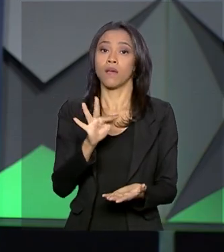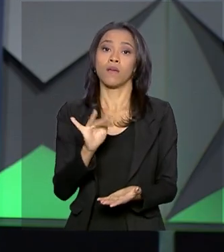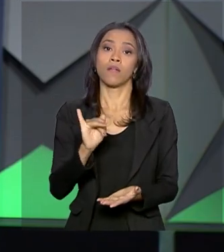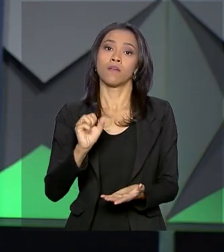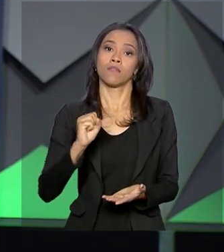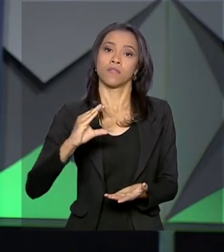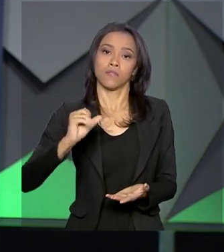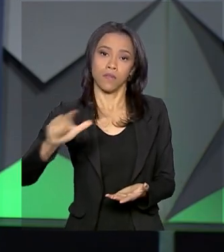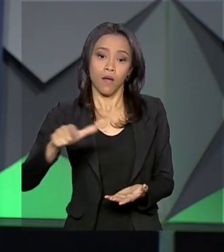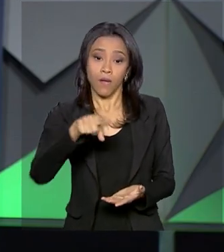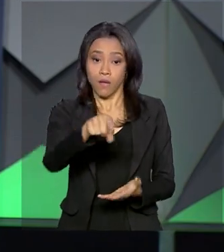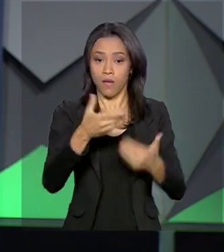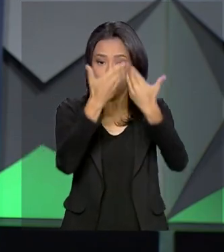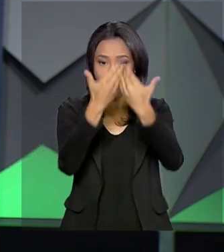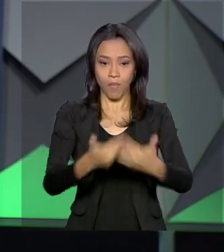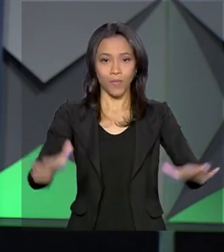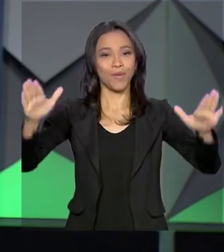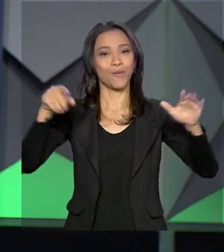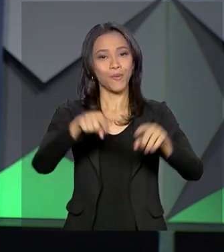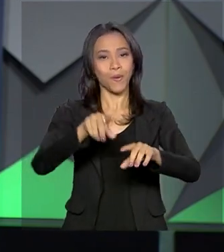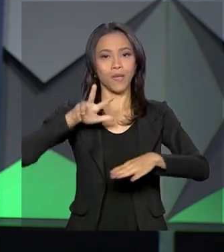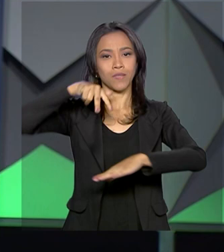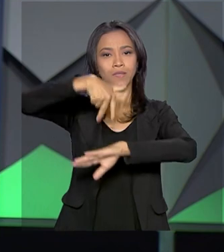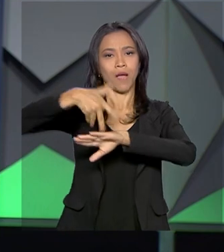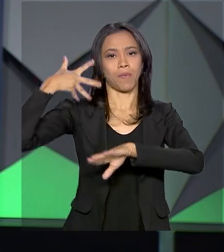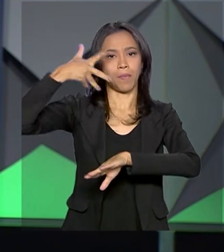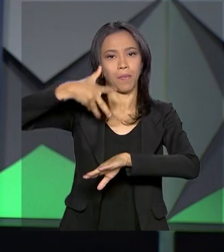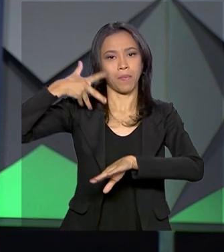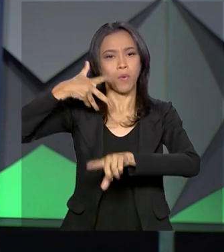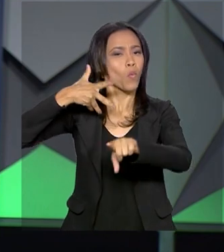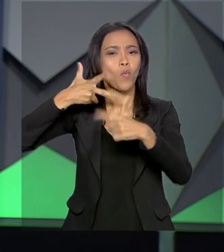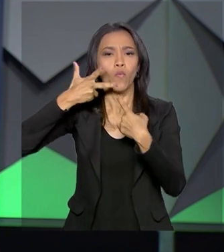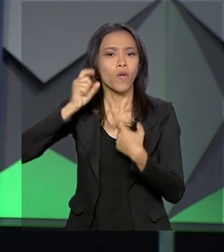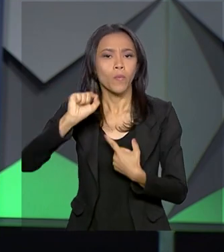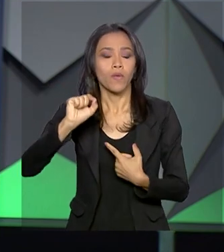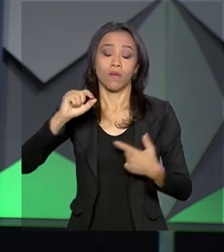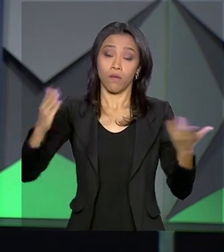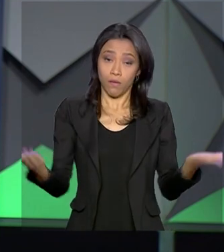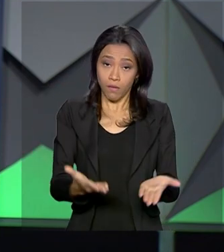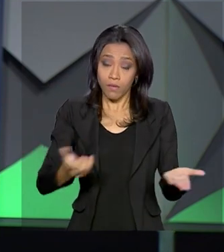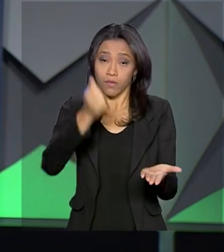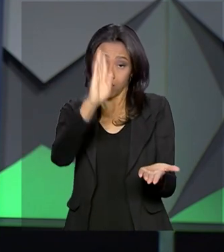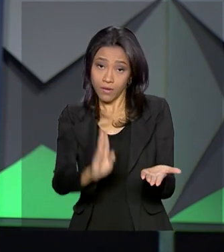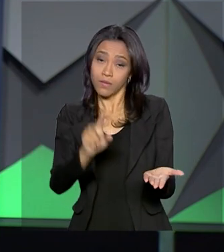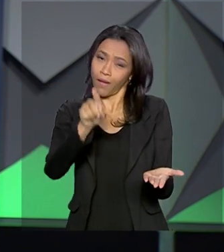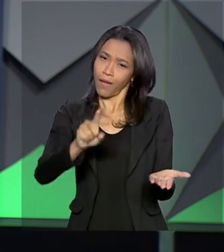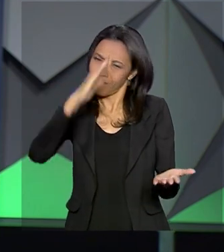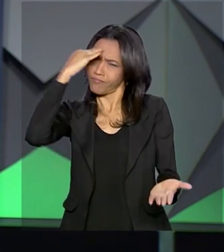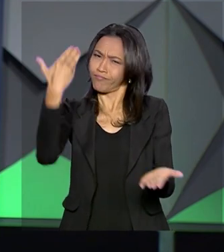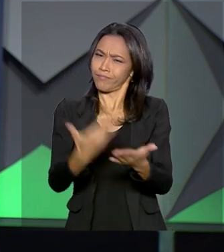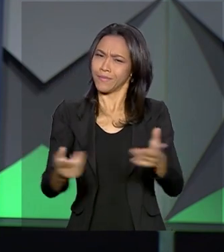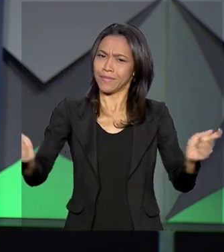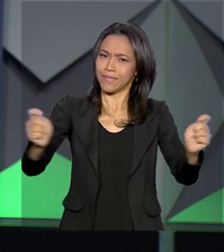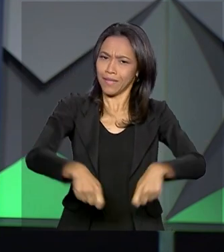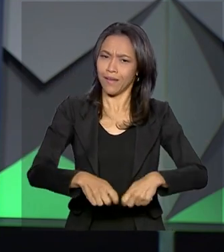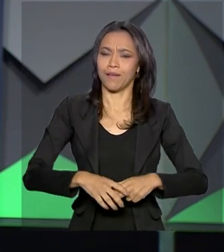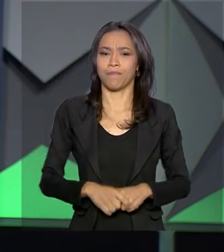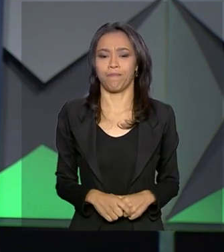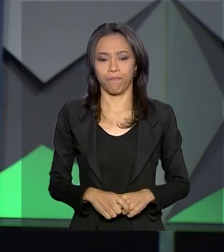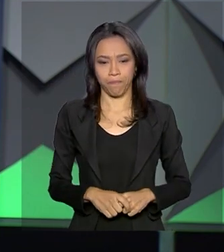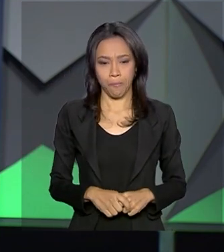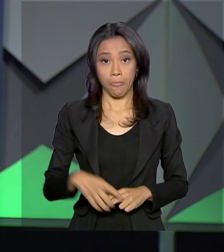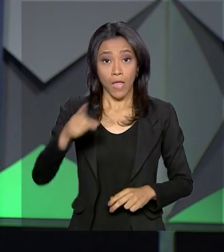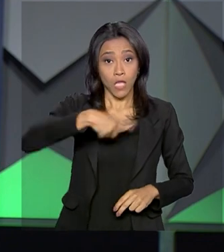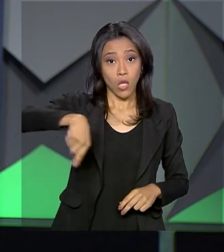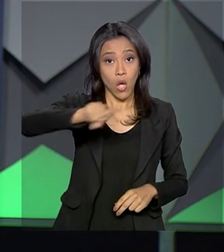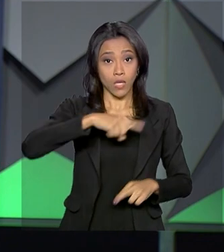abriu o Fórum de Investimentos 2019 afirmando que hoje o Brasil é um país confiável. Nós respeitamos